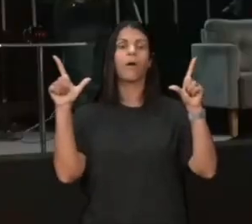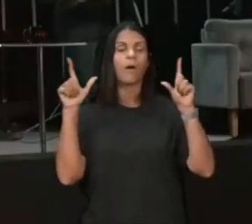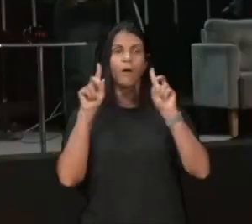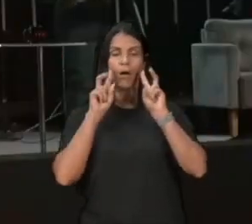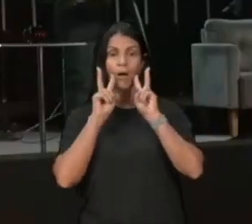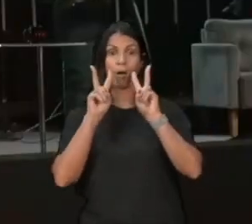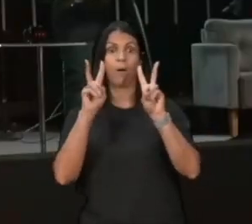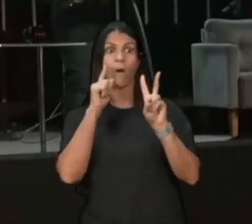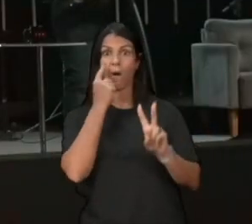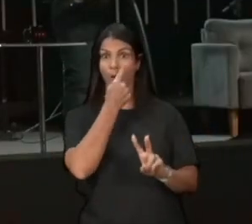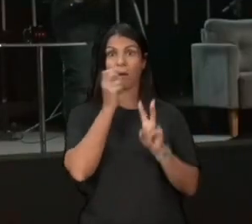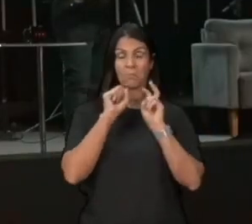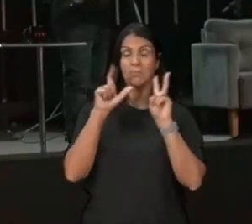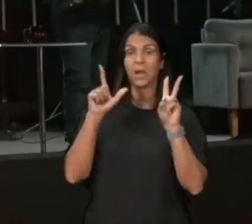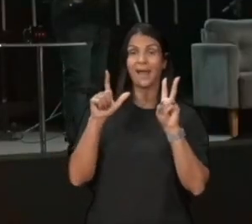é uma luta por dia,